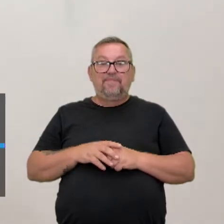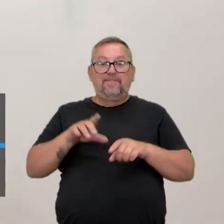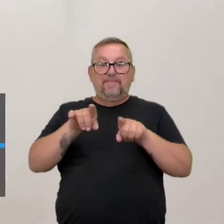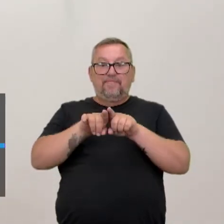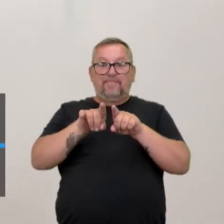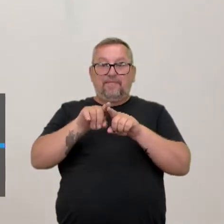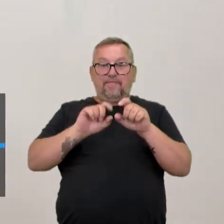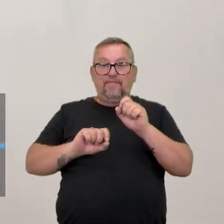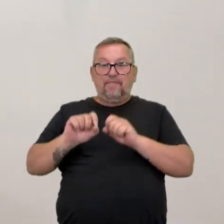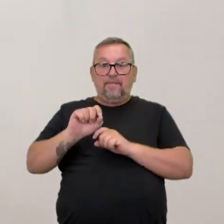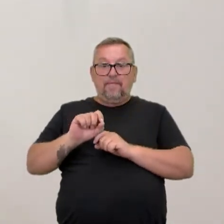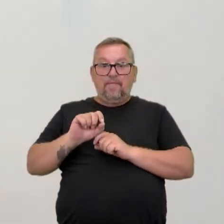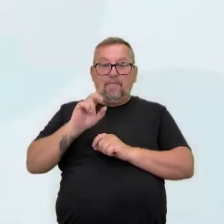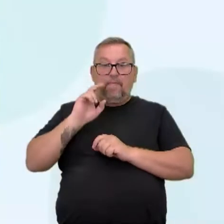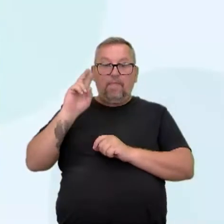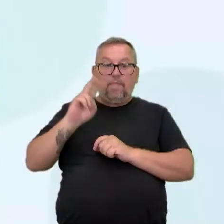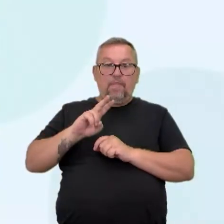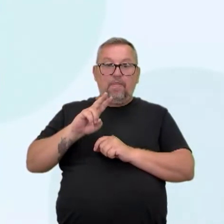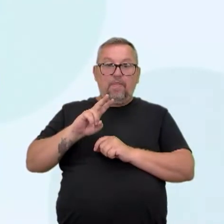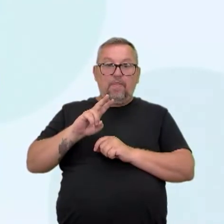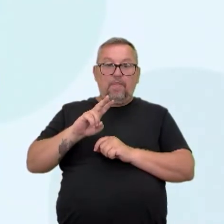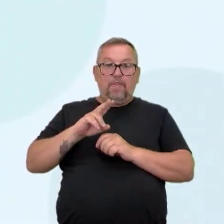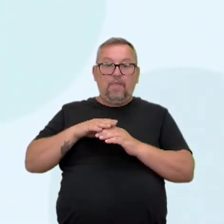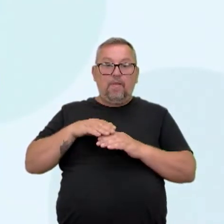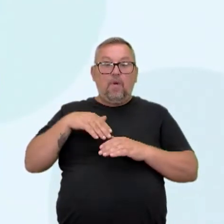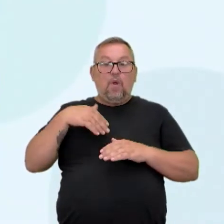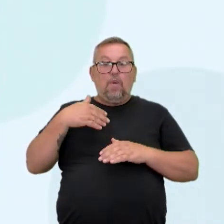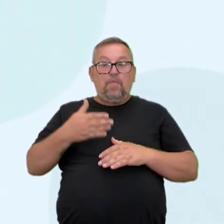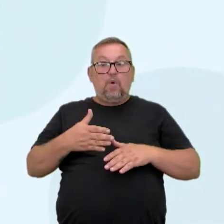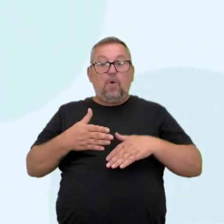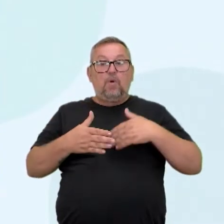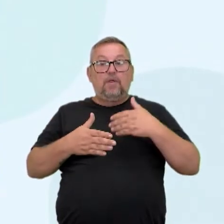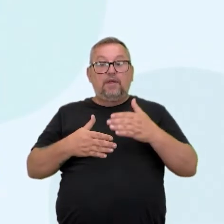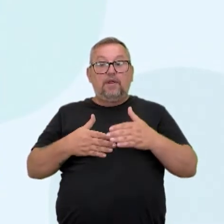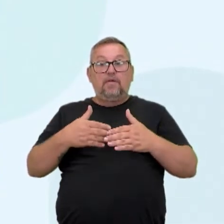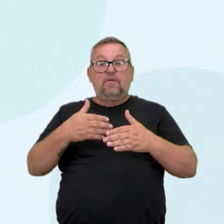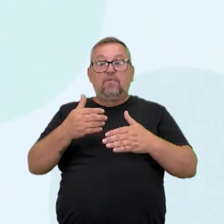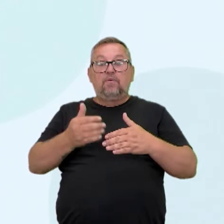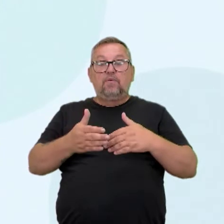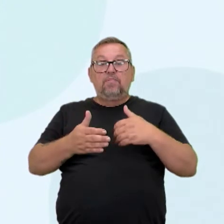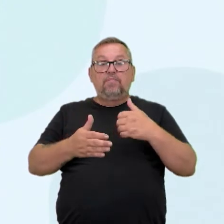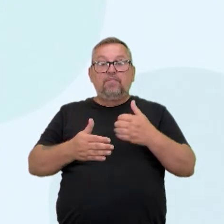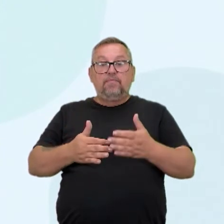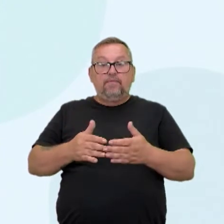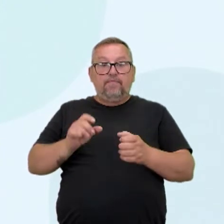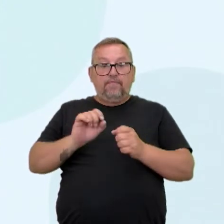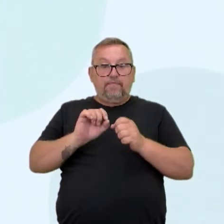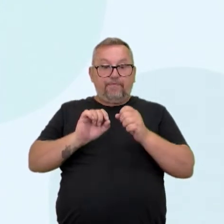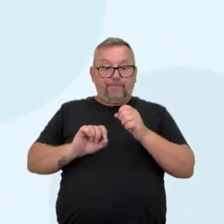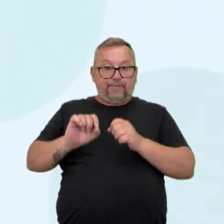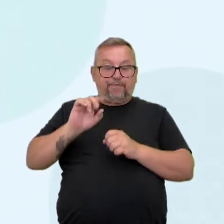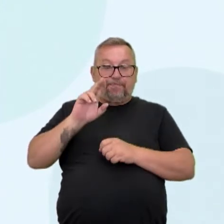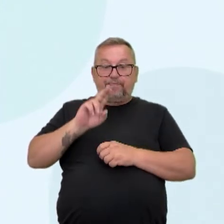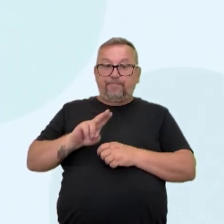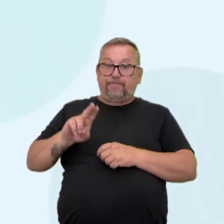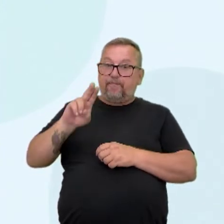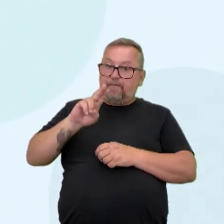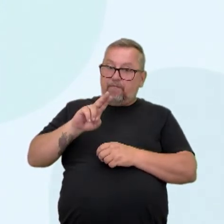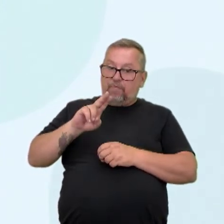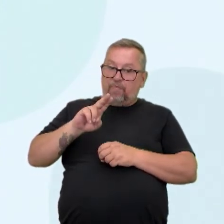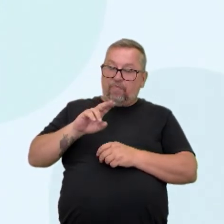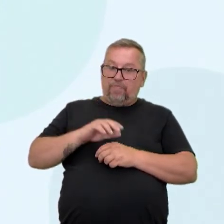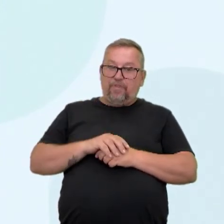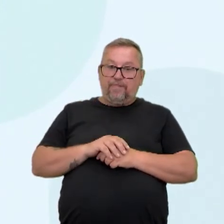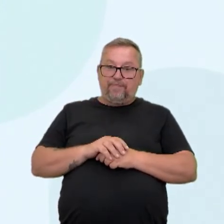E ela é processual. Então, fazer isso, né, Maffê? Vamos usar aqui os pingos